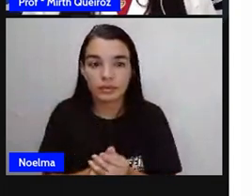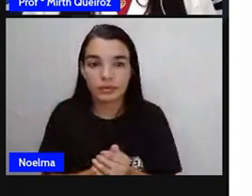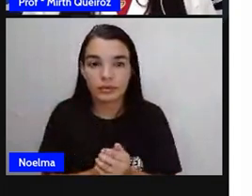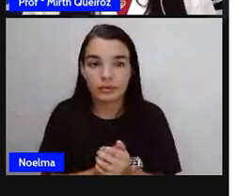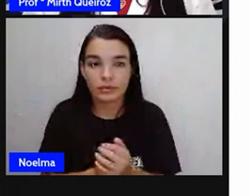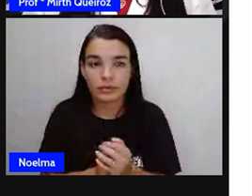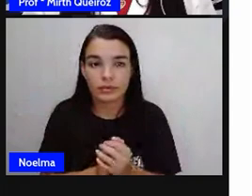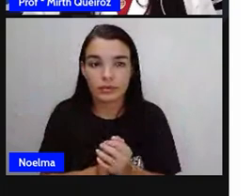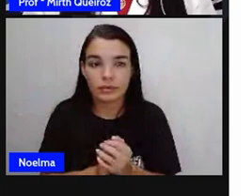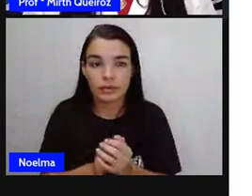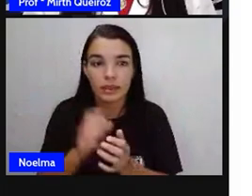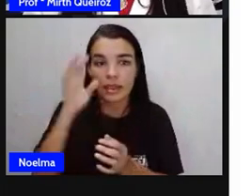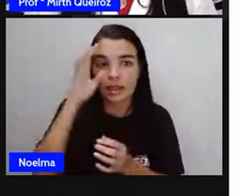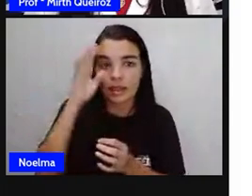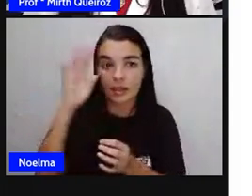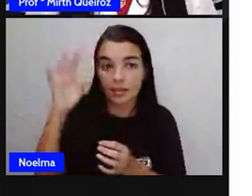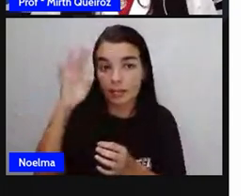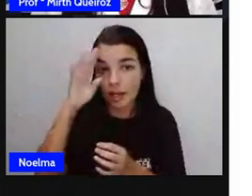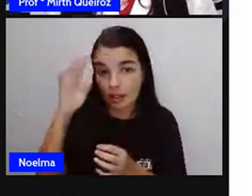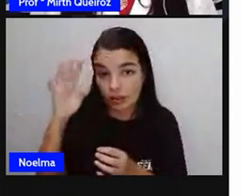Partindo do metrô...